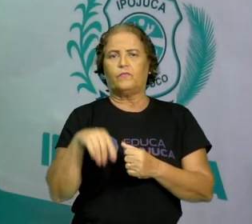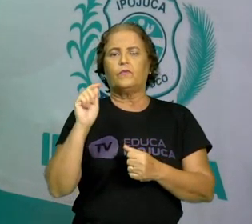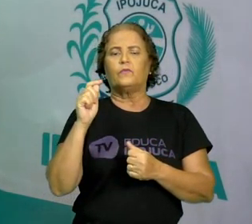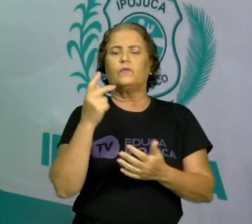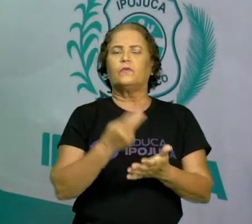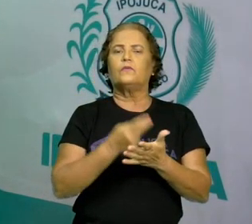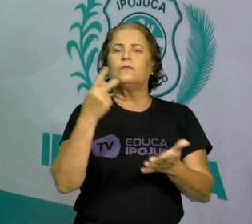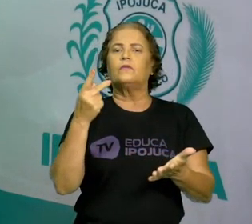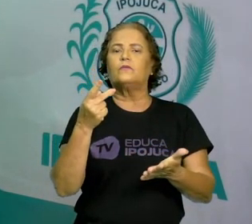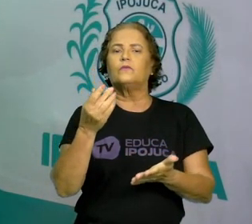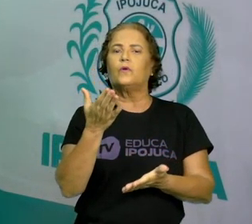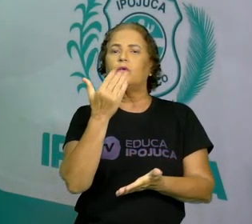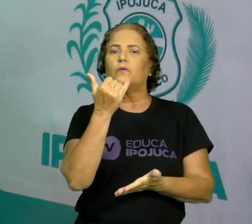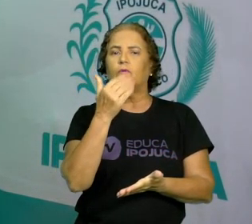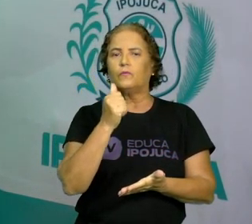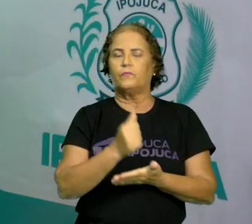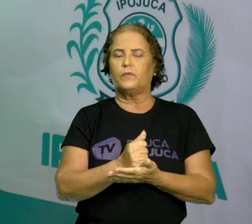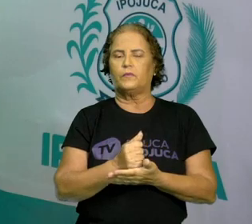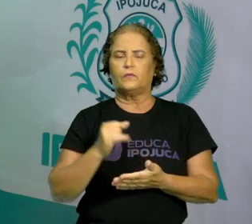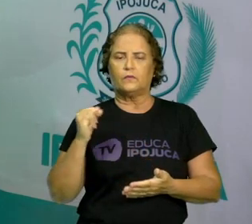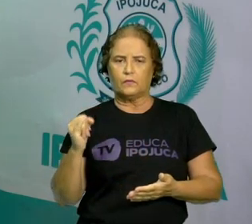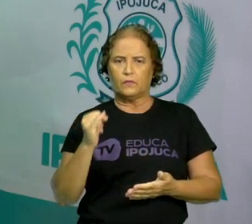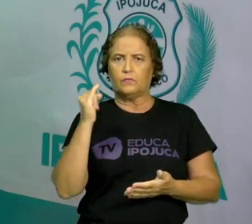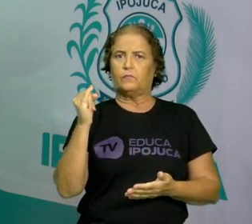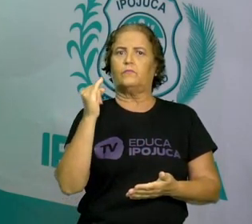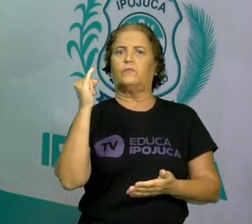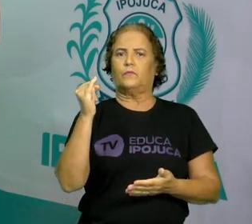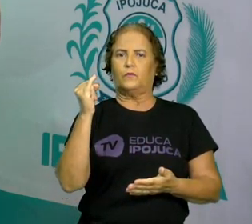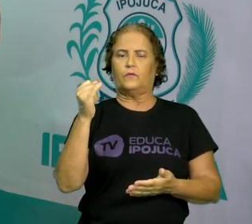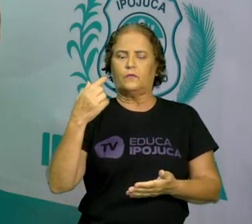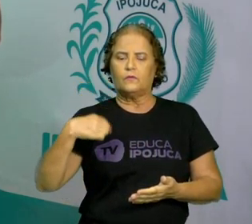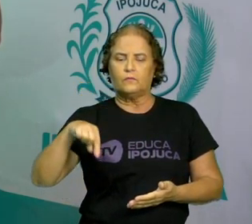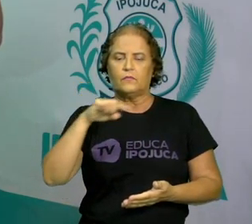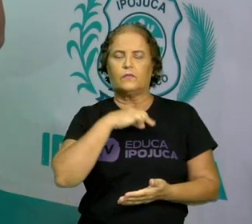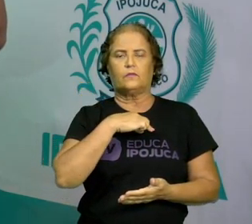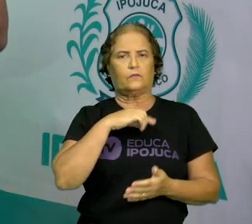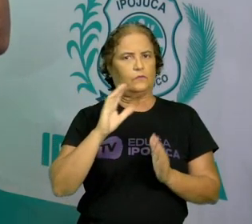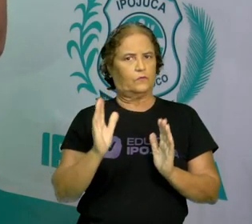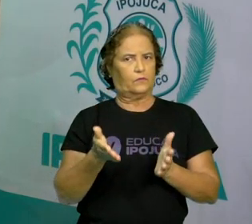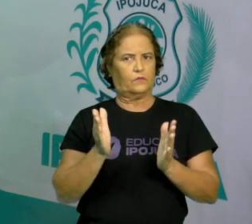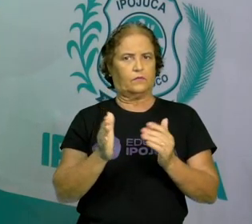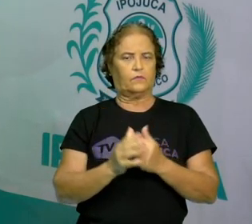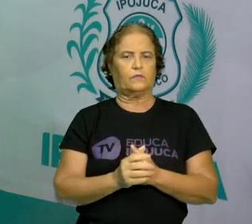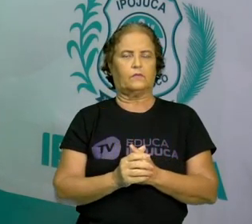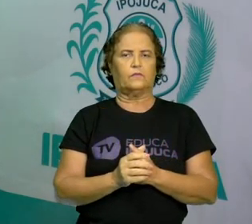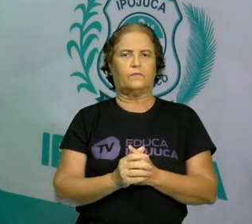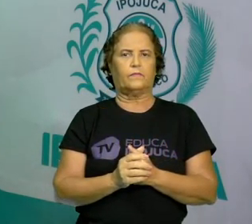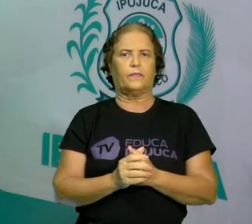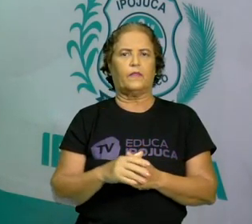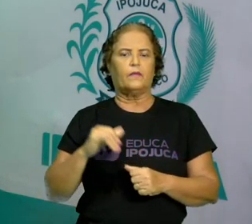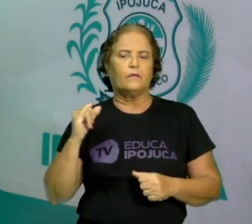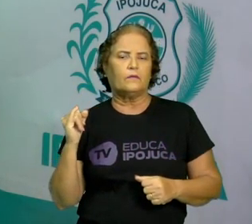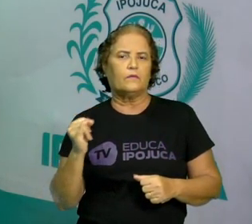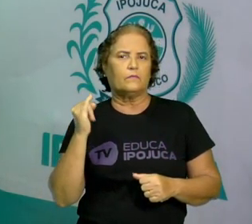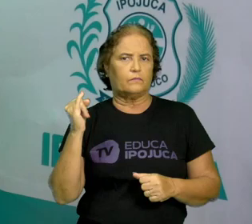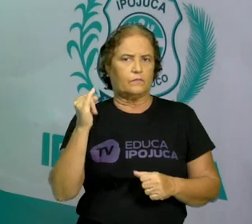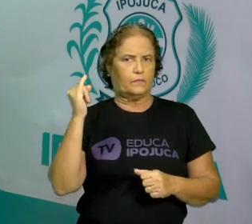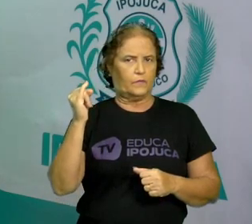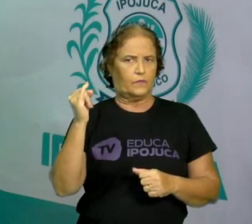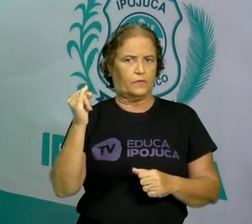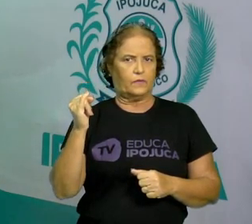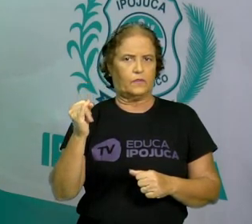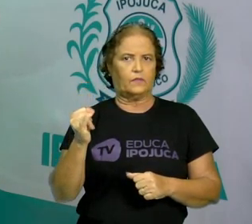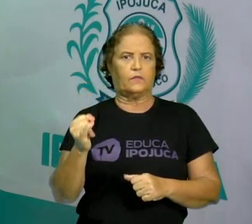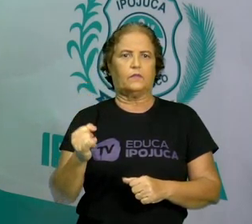com a comida, que é o fator primordial para nós agora neste momento. Bem, é importante que os